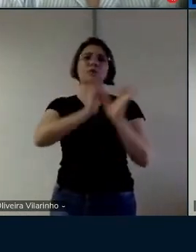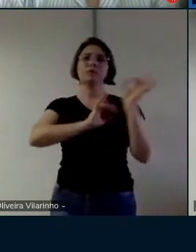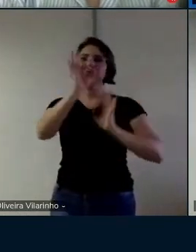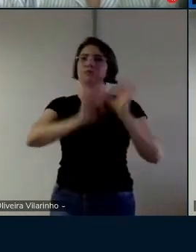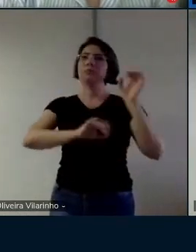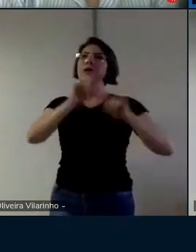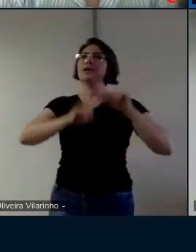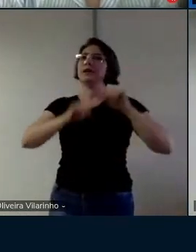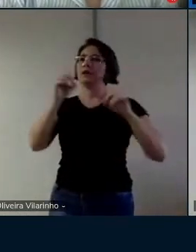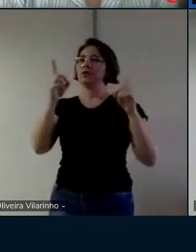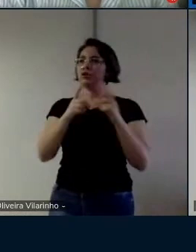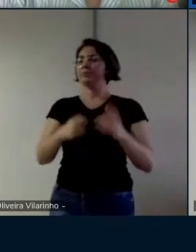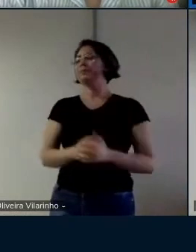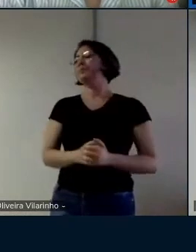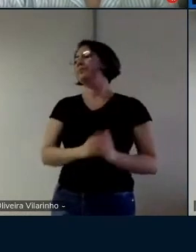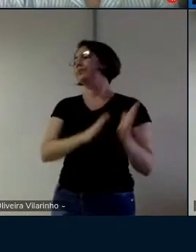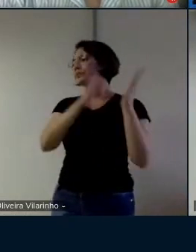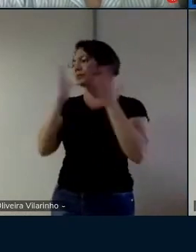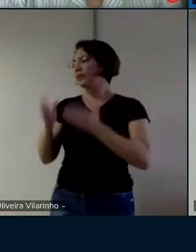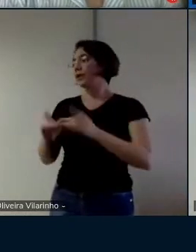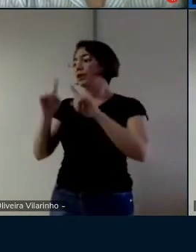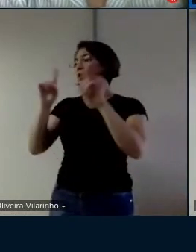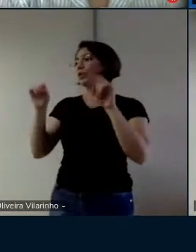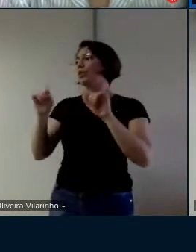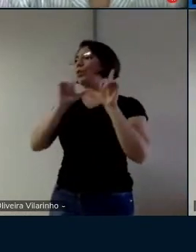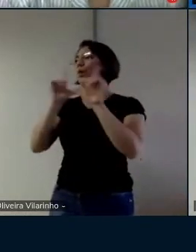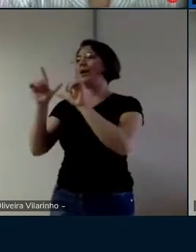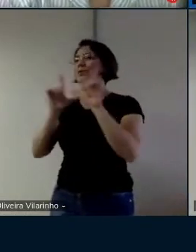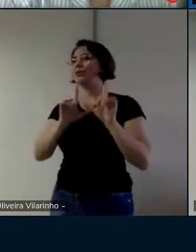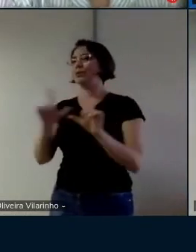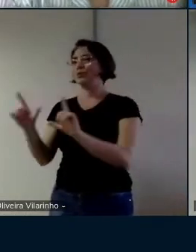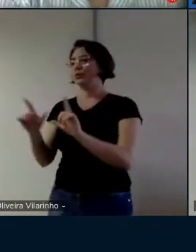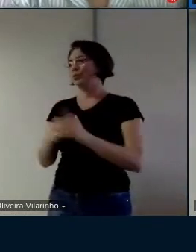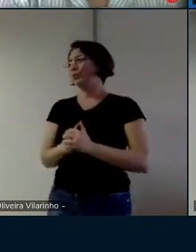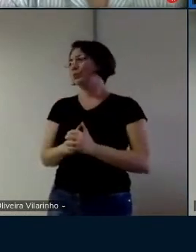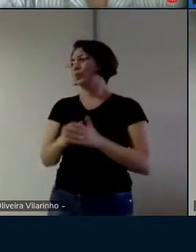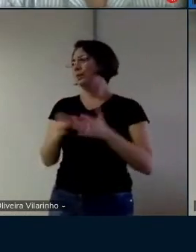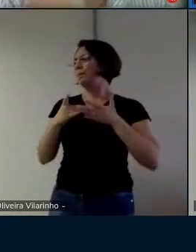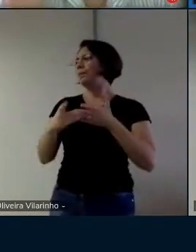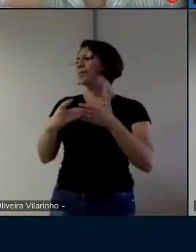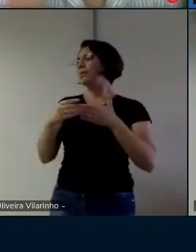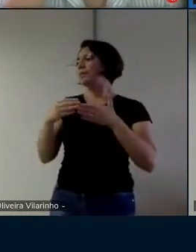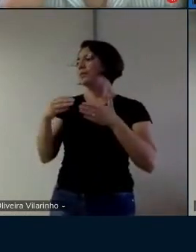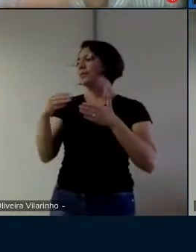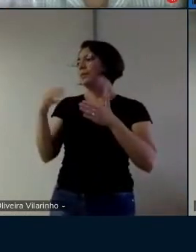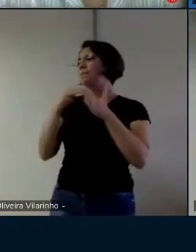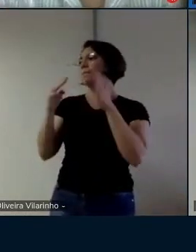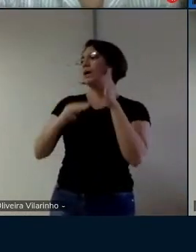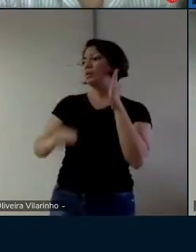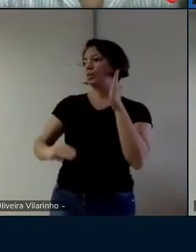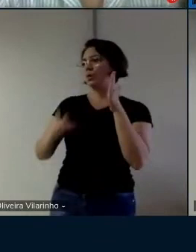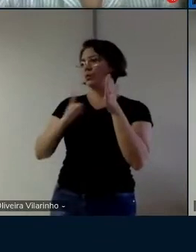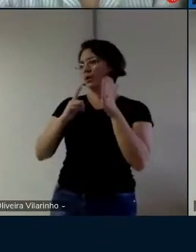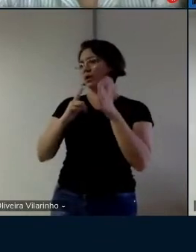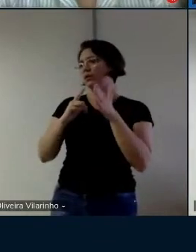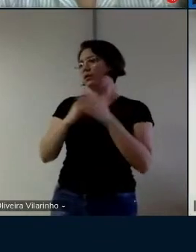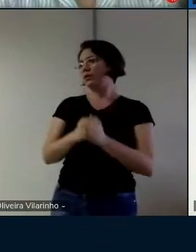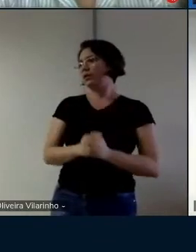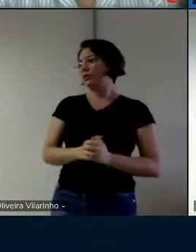eu vou aos quadros tá bom você está com ele aí o manual são os slides os slides